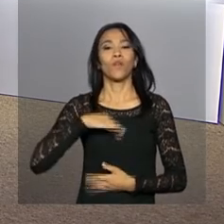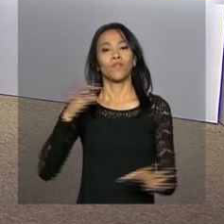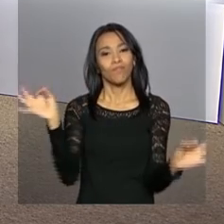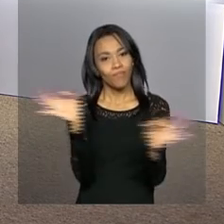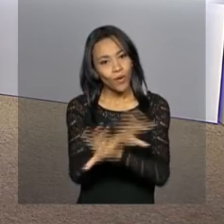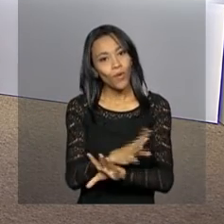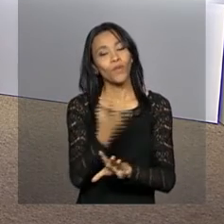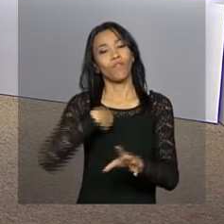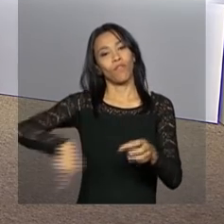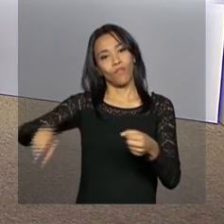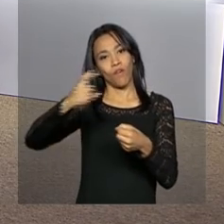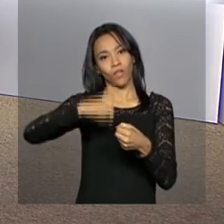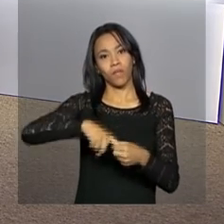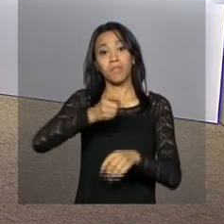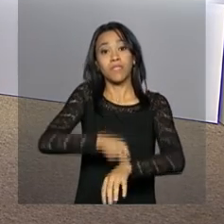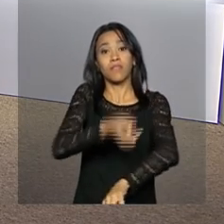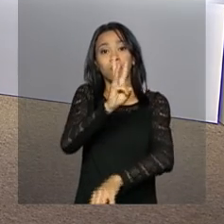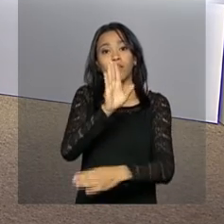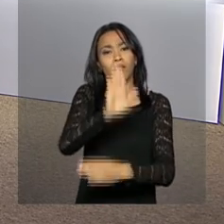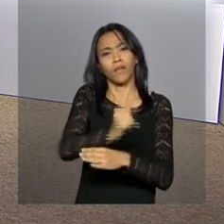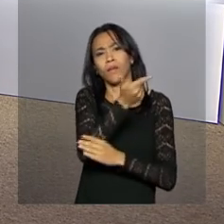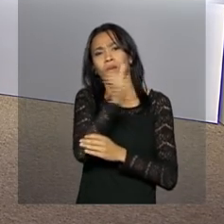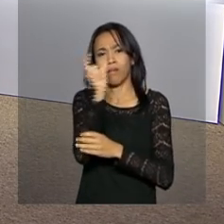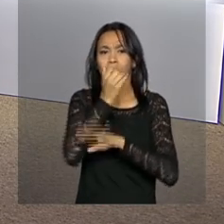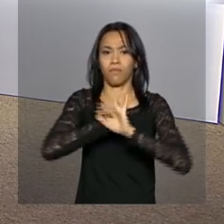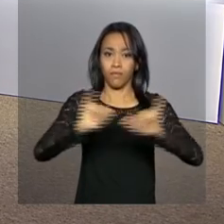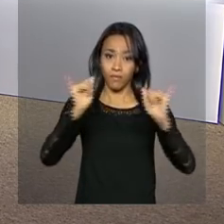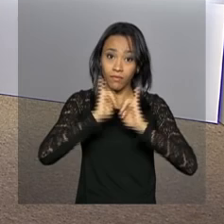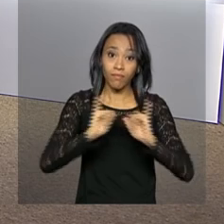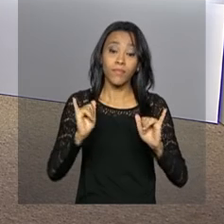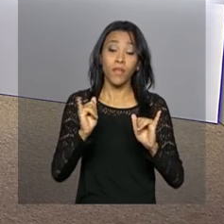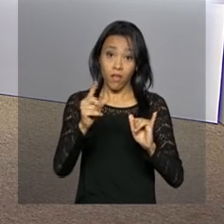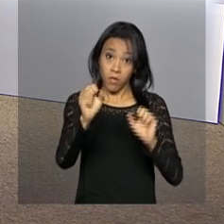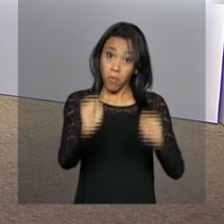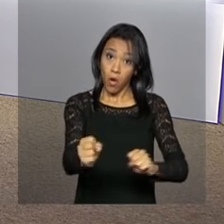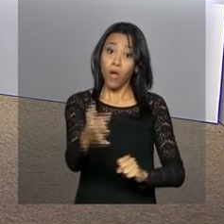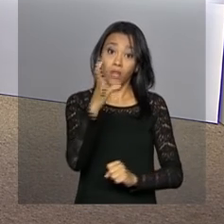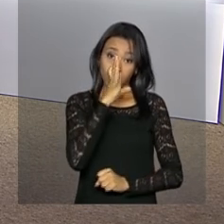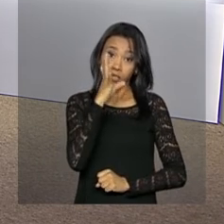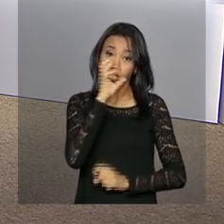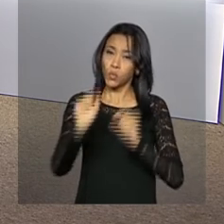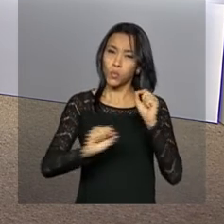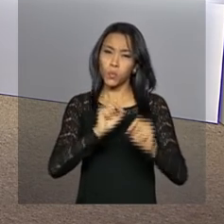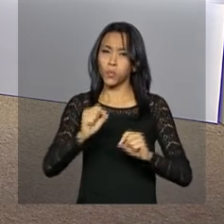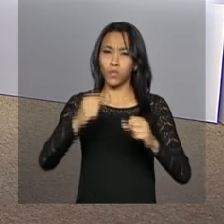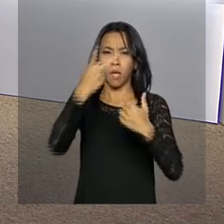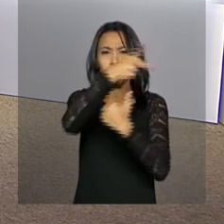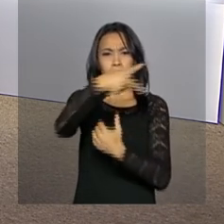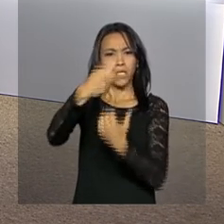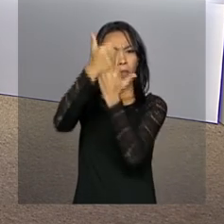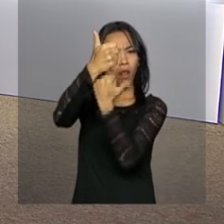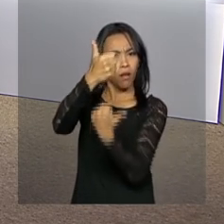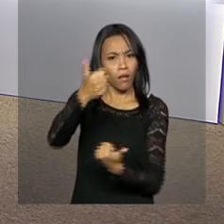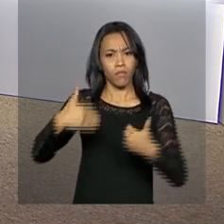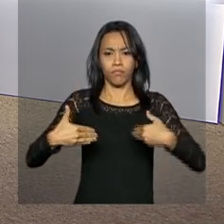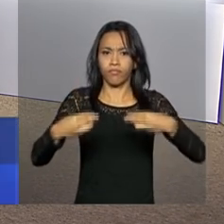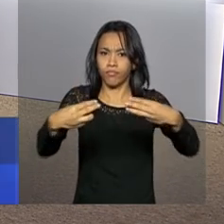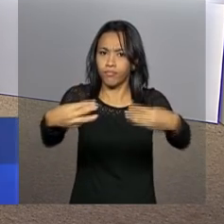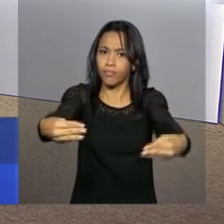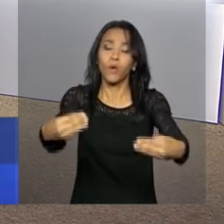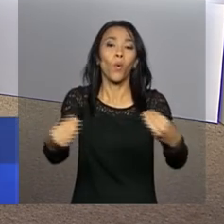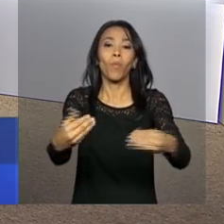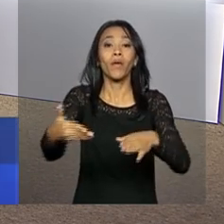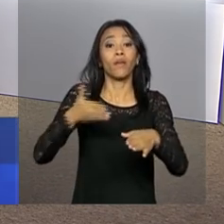por aqui, voltamos às três da tarde com outras informações. Acompanhe as novidades do Executivo Federal também nas nossas redes